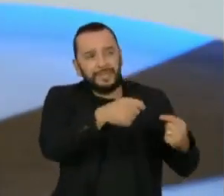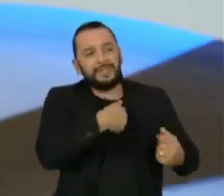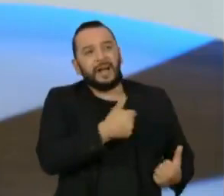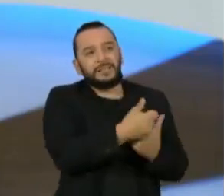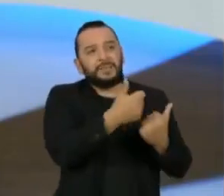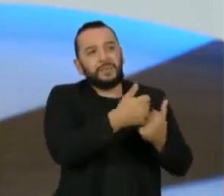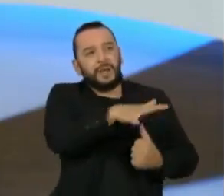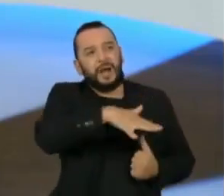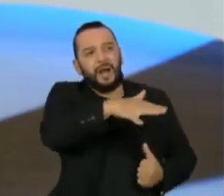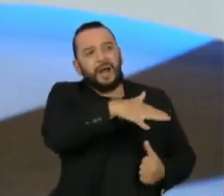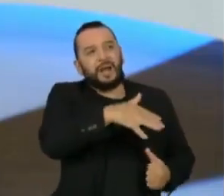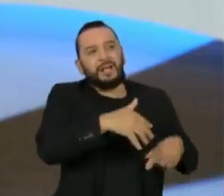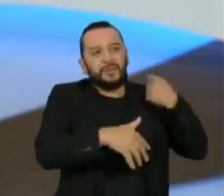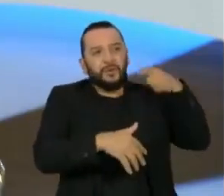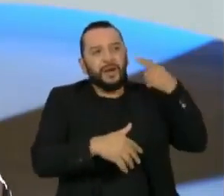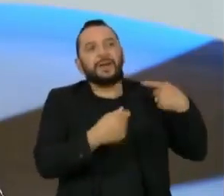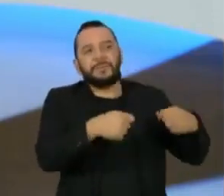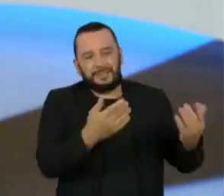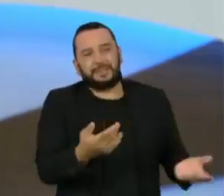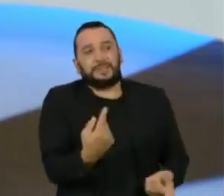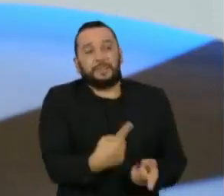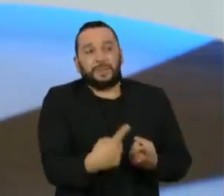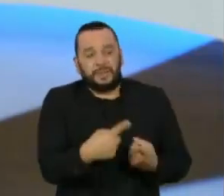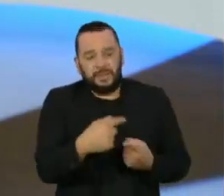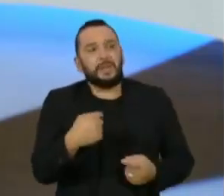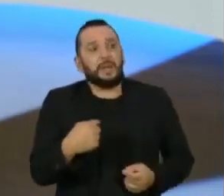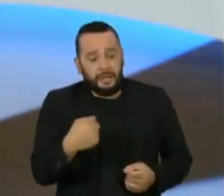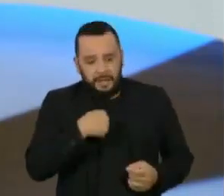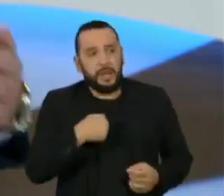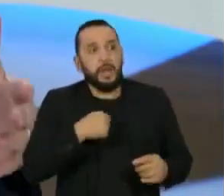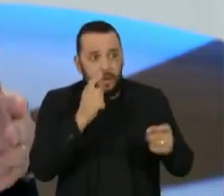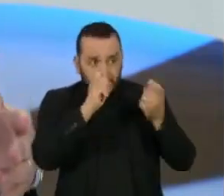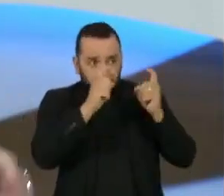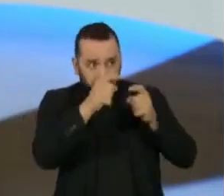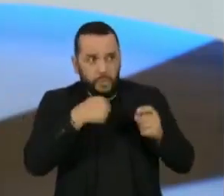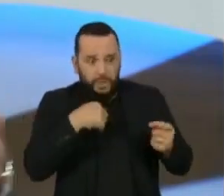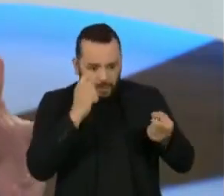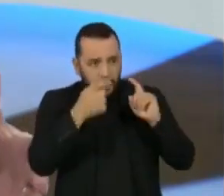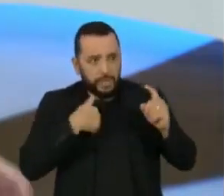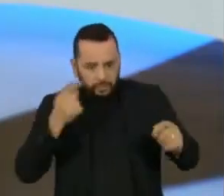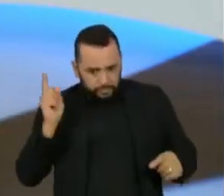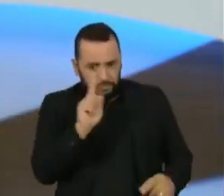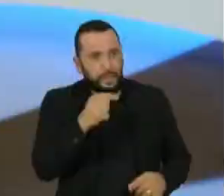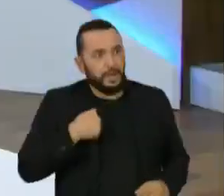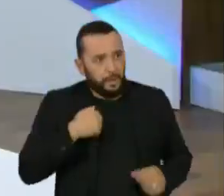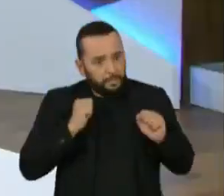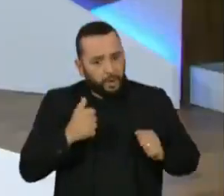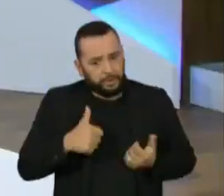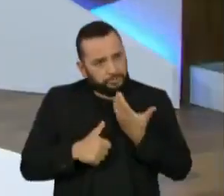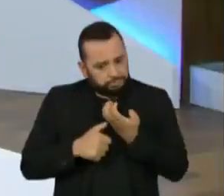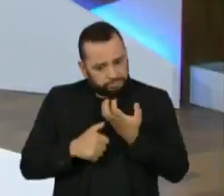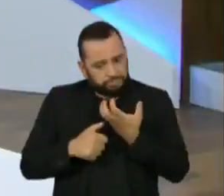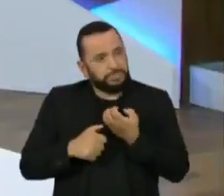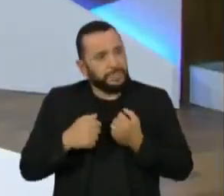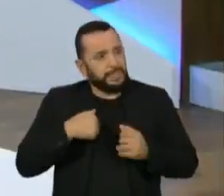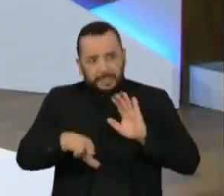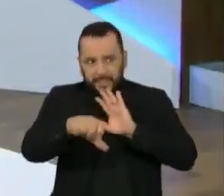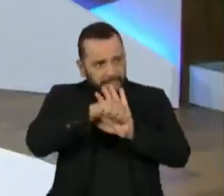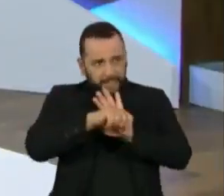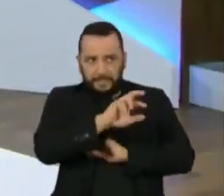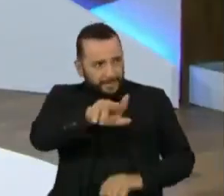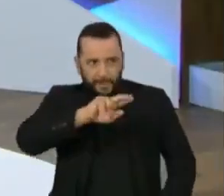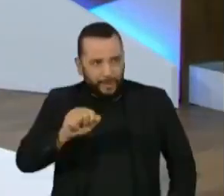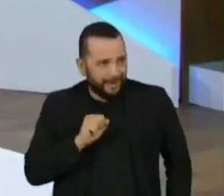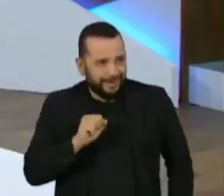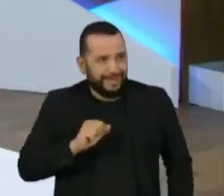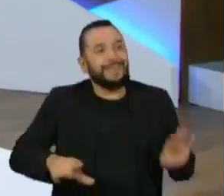você faz parte da reunião em si, gravar não é crime. Isso está, inclusive, na nossa legislação. Quem mais estava lá? Até